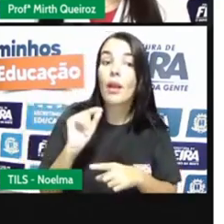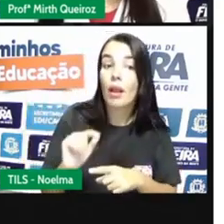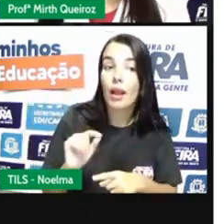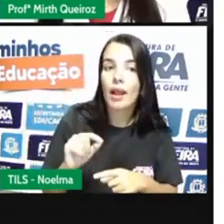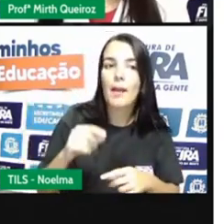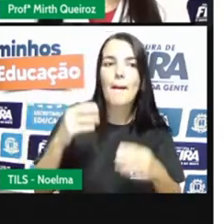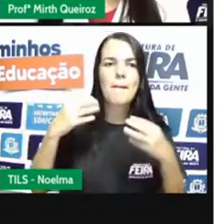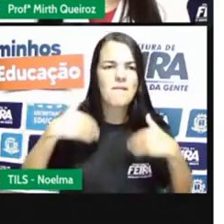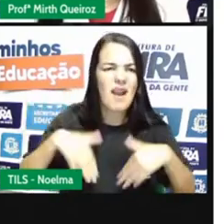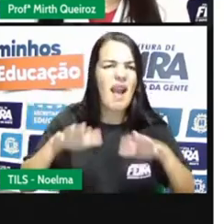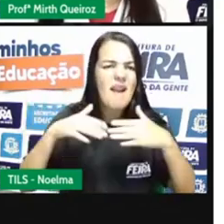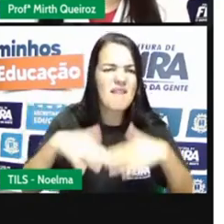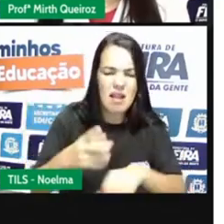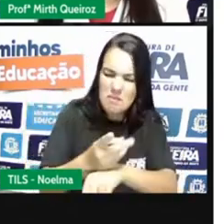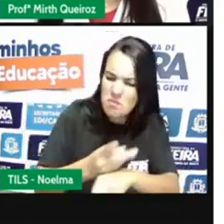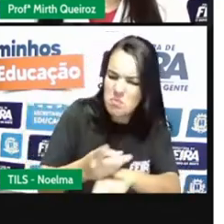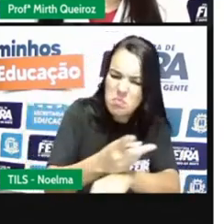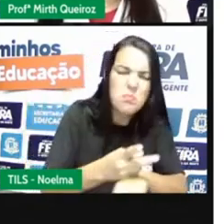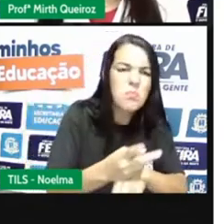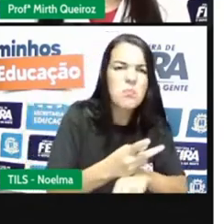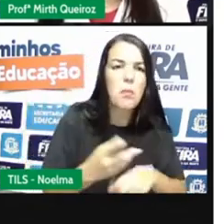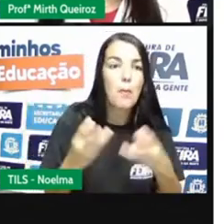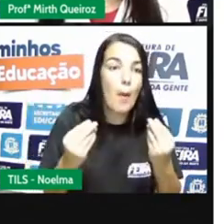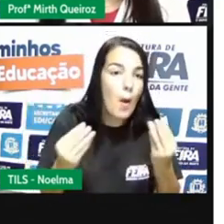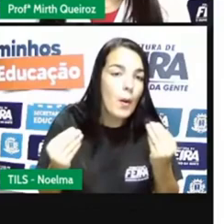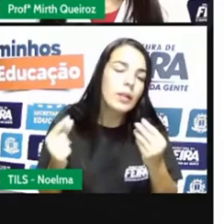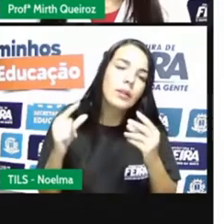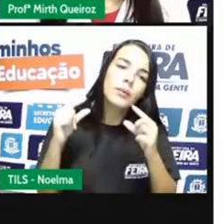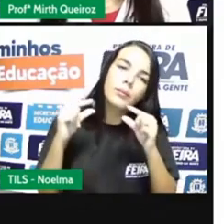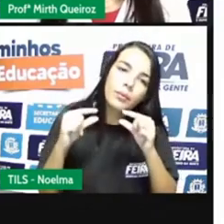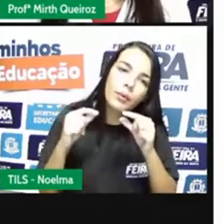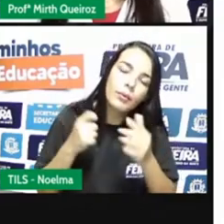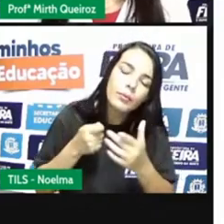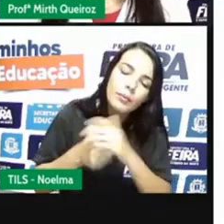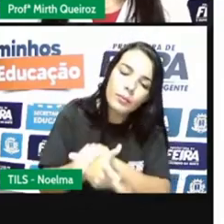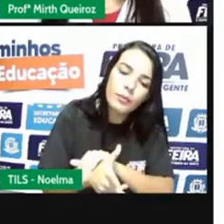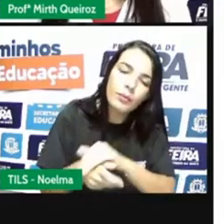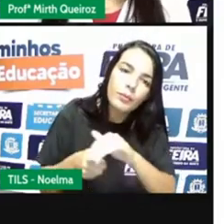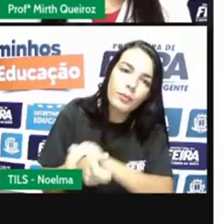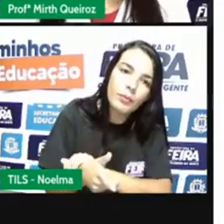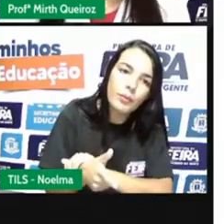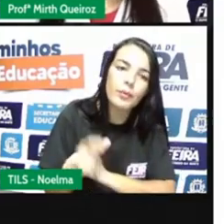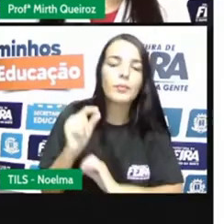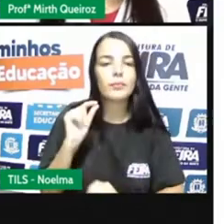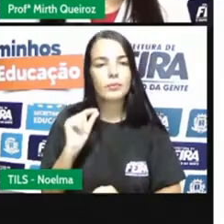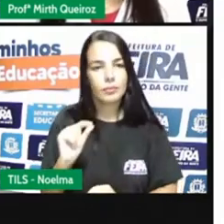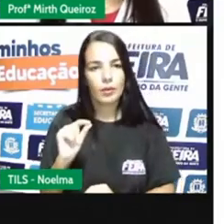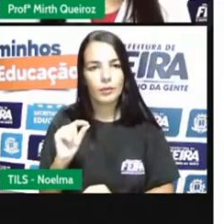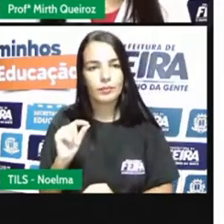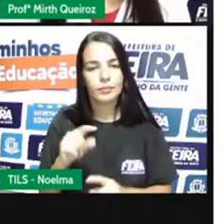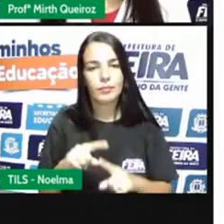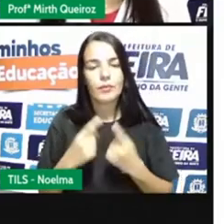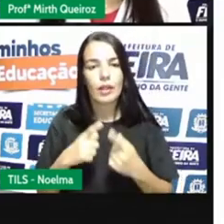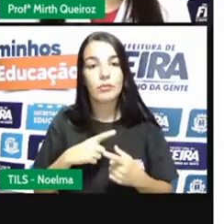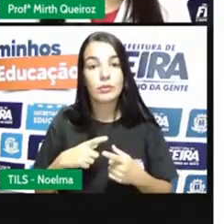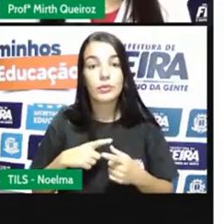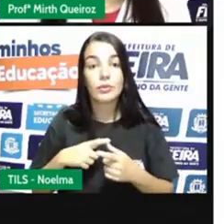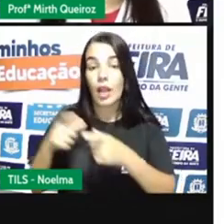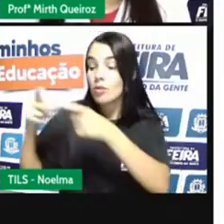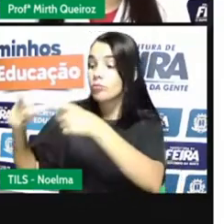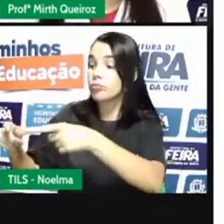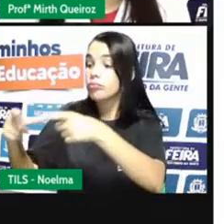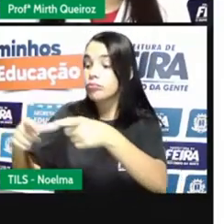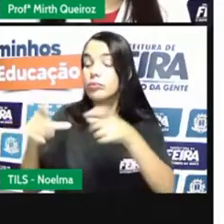era isso, explorar ao máximo e investir pouco. E, para isso aí, nós tínhamos, né? Naquela época, órgãos